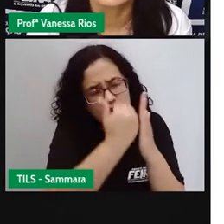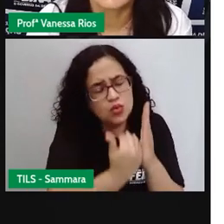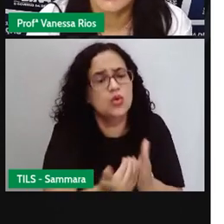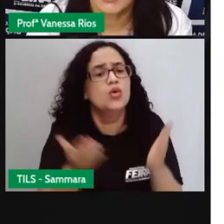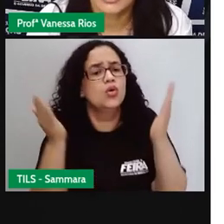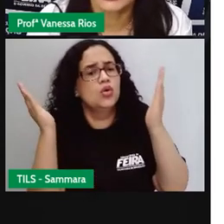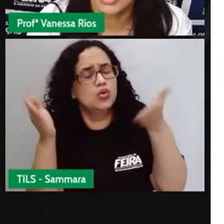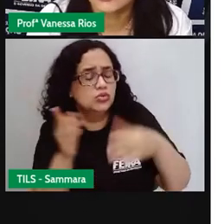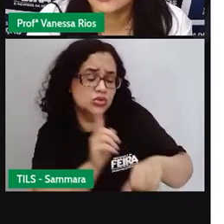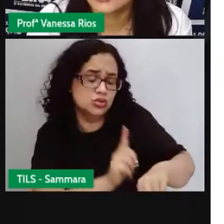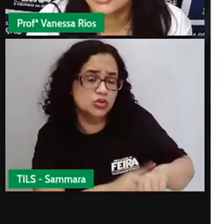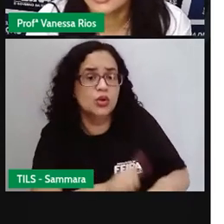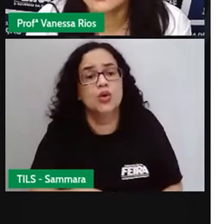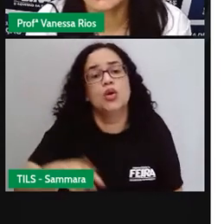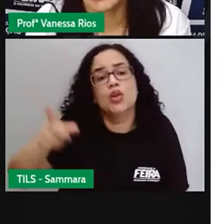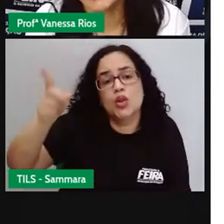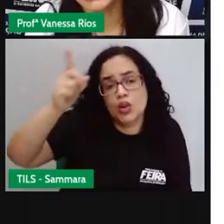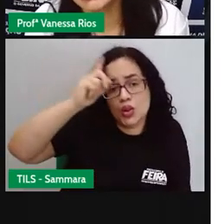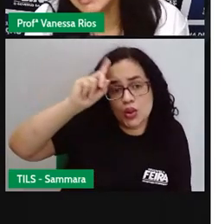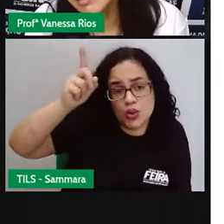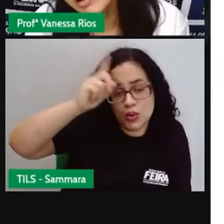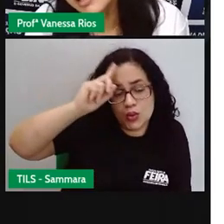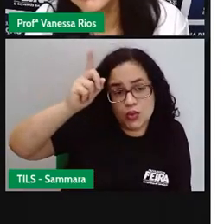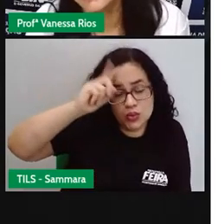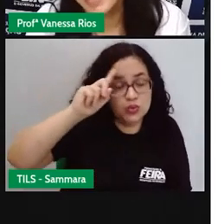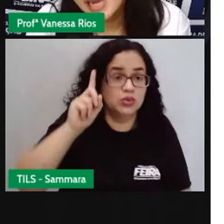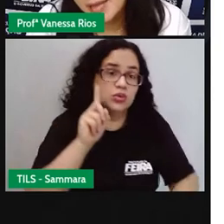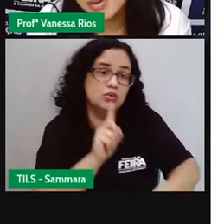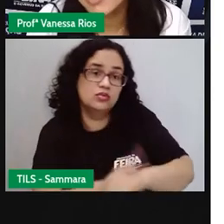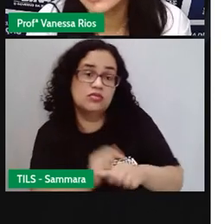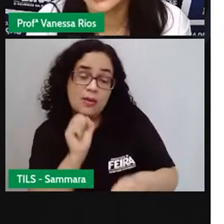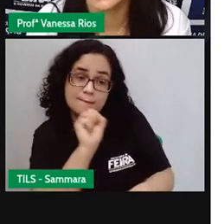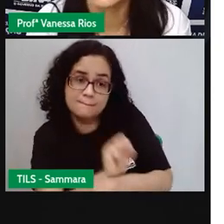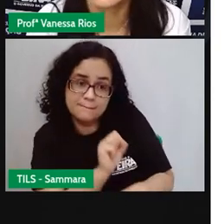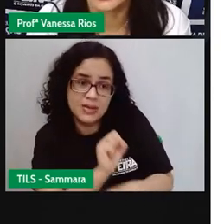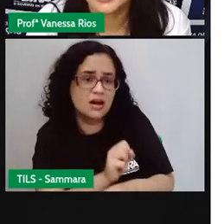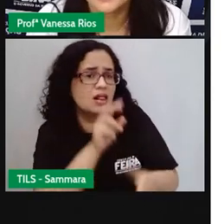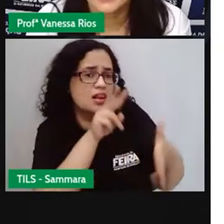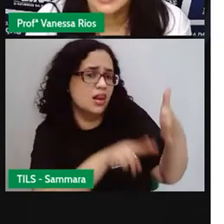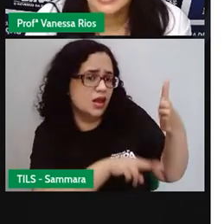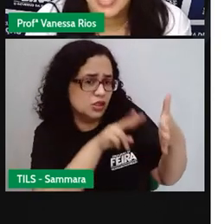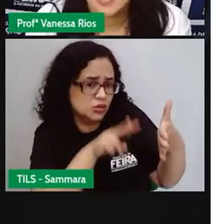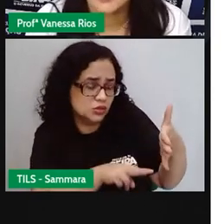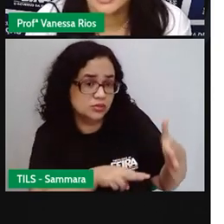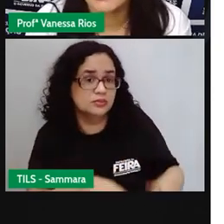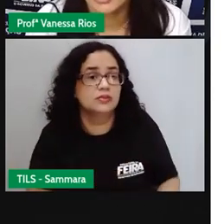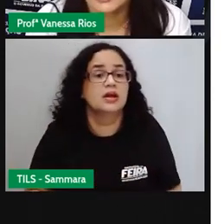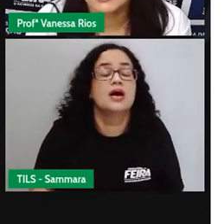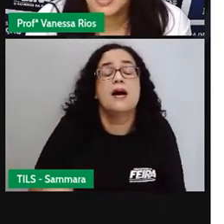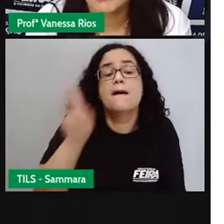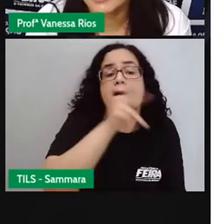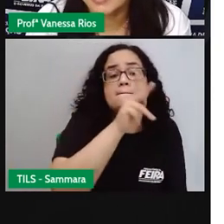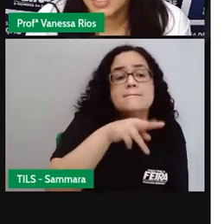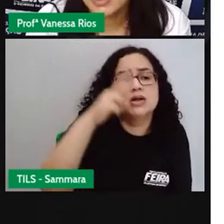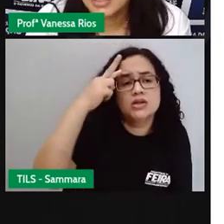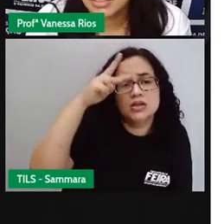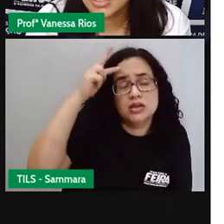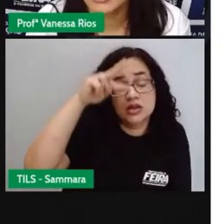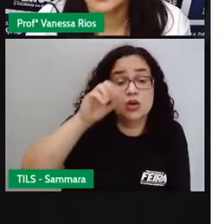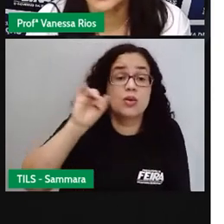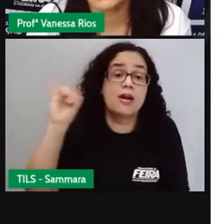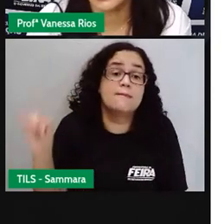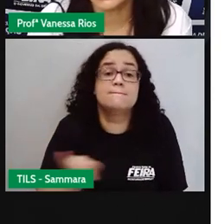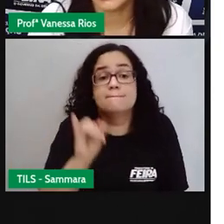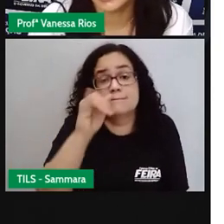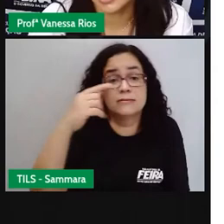hoje está a hora, todos os dias em determinada hora eu vou parar para fazer a leitura. E aí a Pró lembrança que é muito importante,